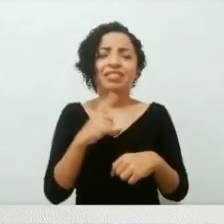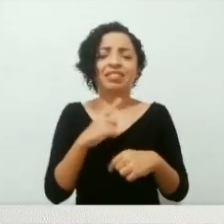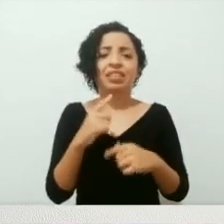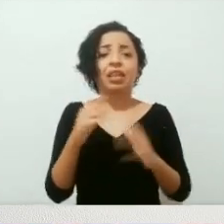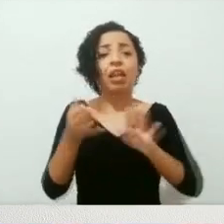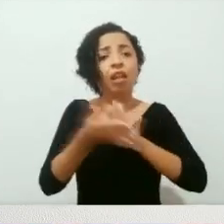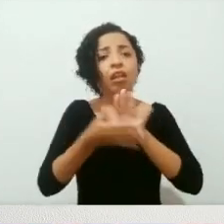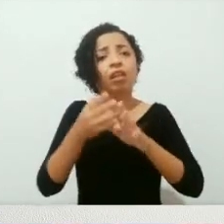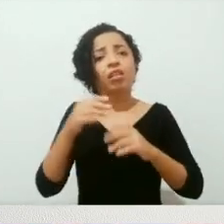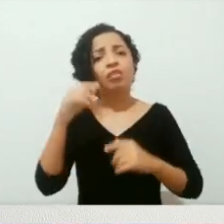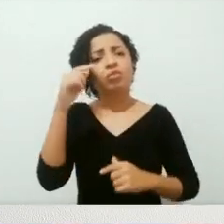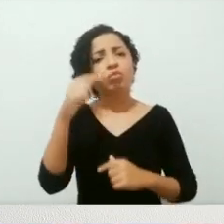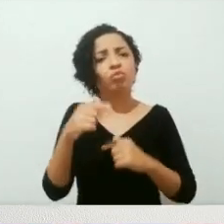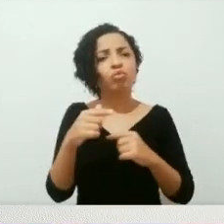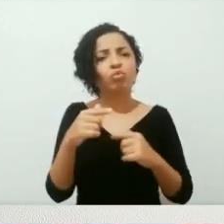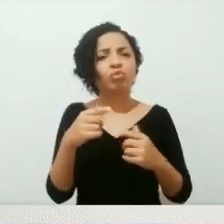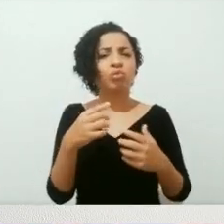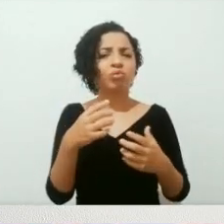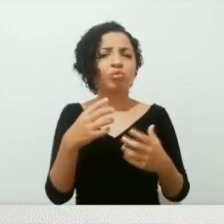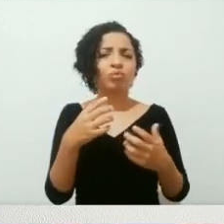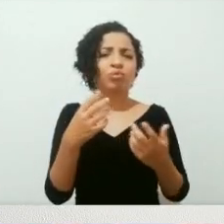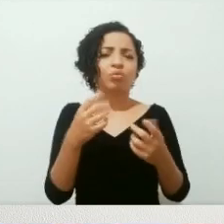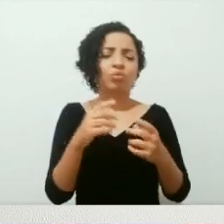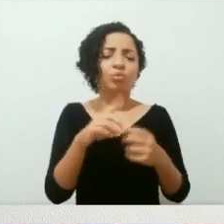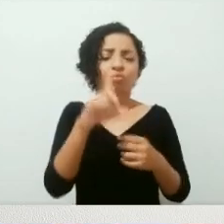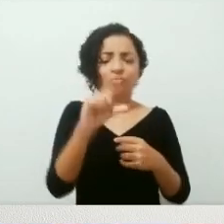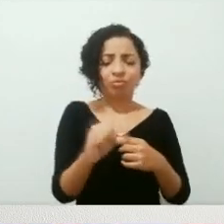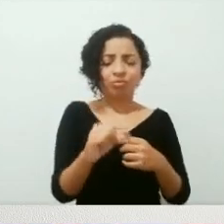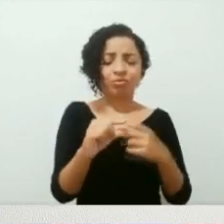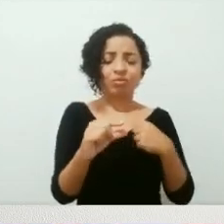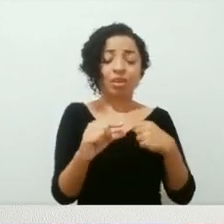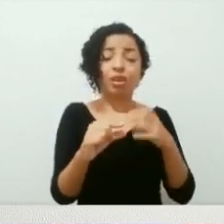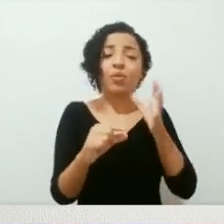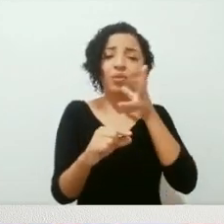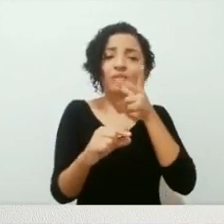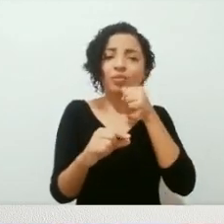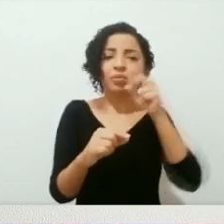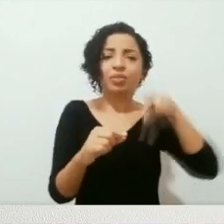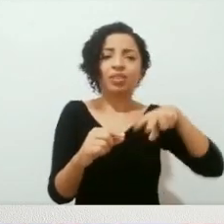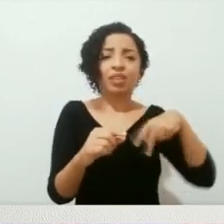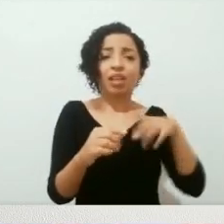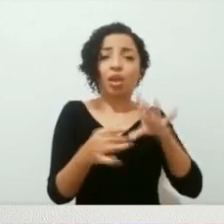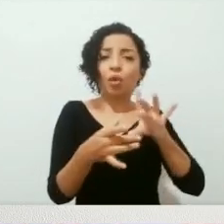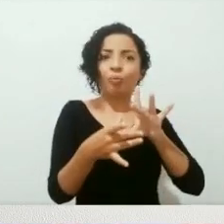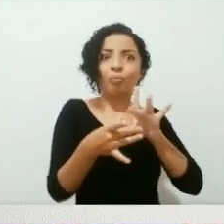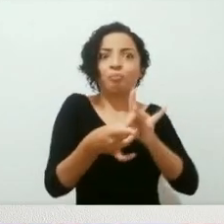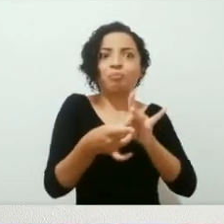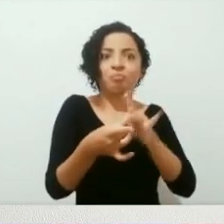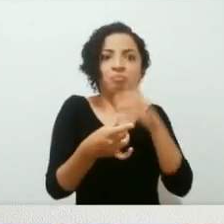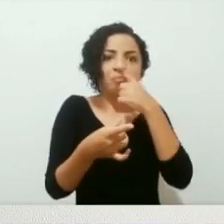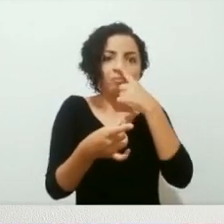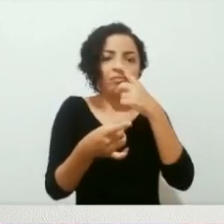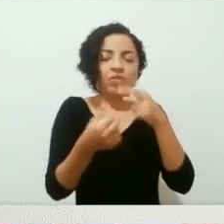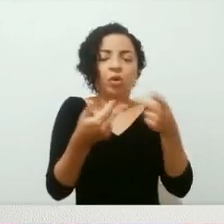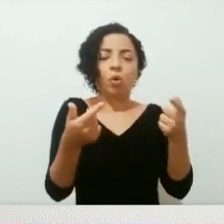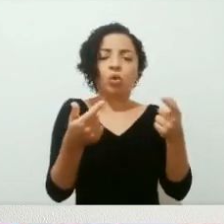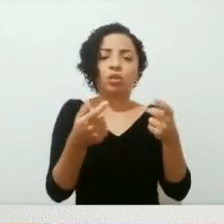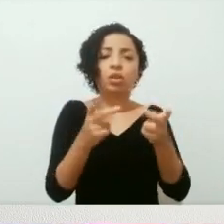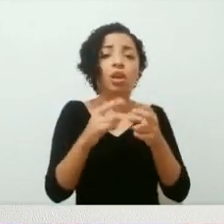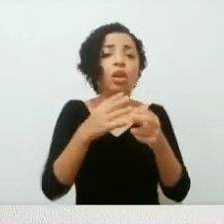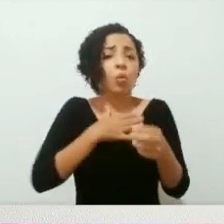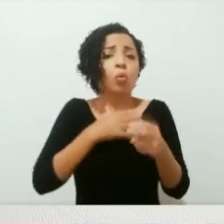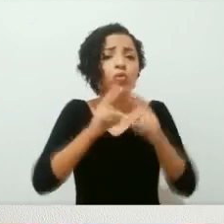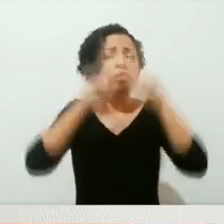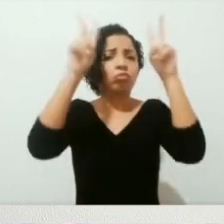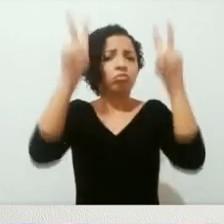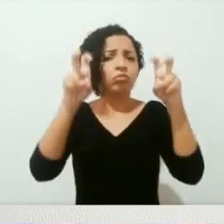mesmo sendo um livro curto, eu demorei para ler, não me senti tão apegado, assim, à leitura. gostei de alguns temas levantados, de algumas